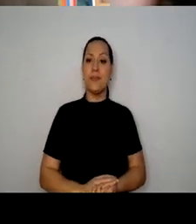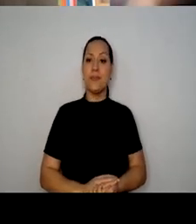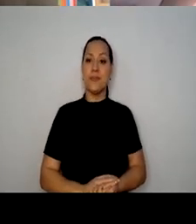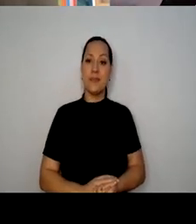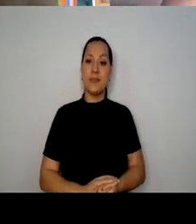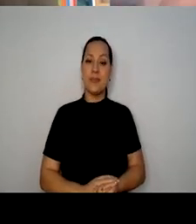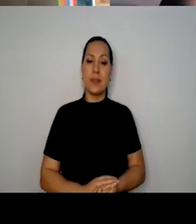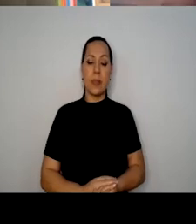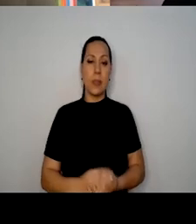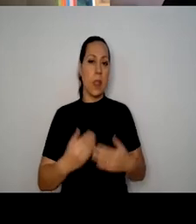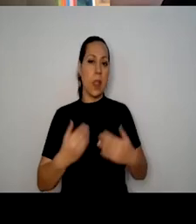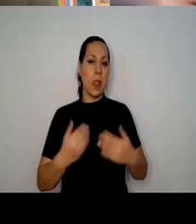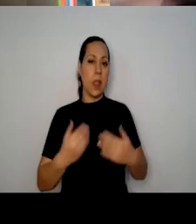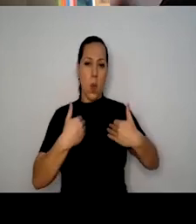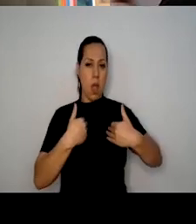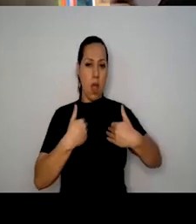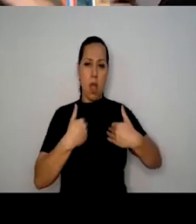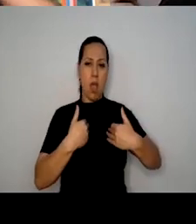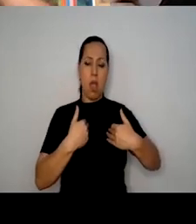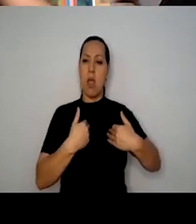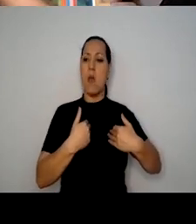eu não faço diferença,